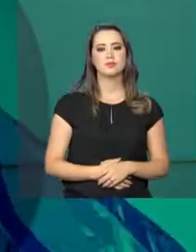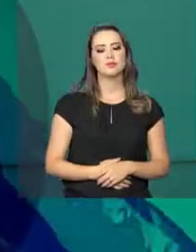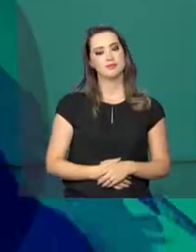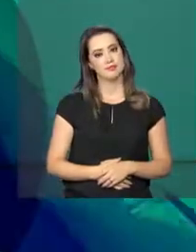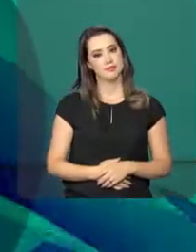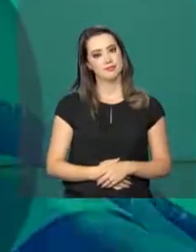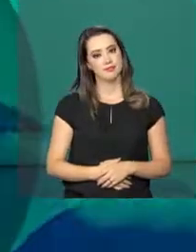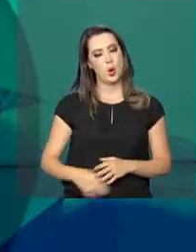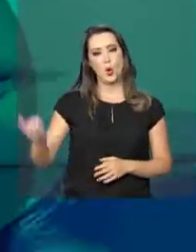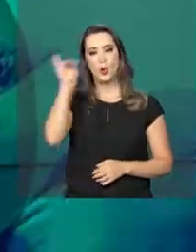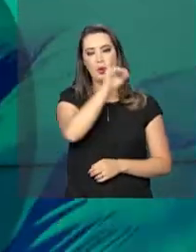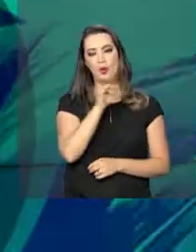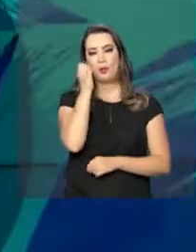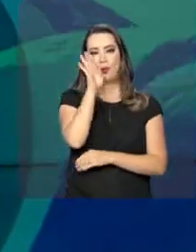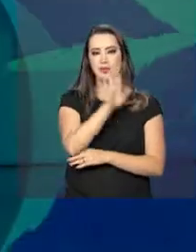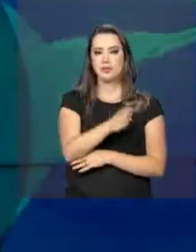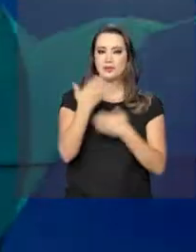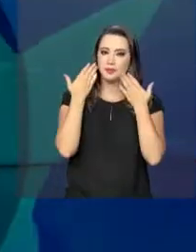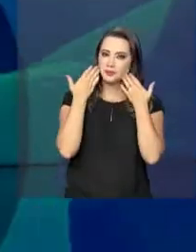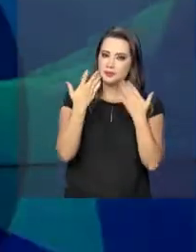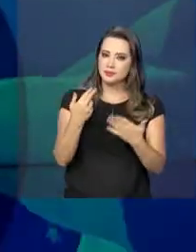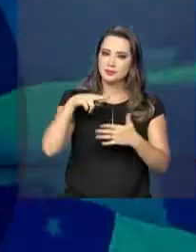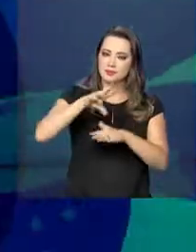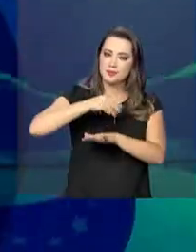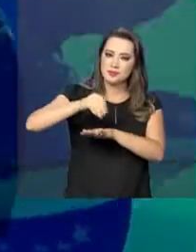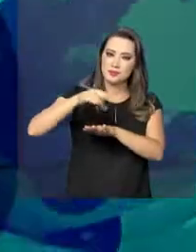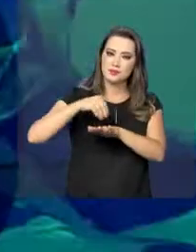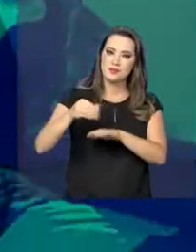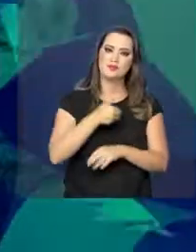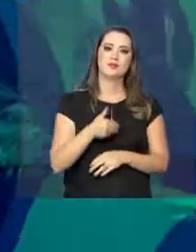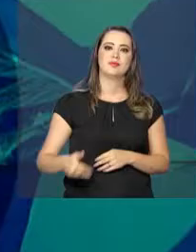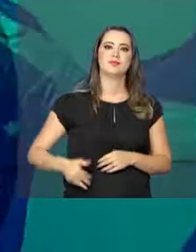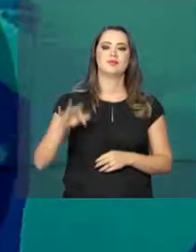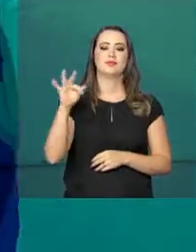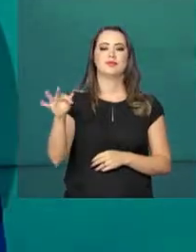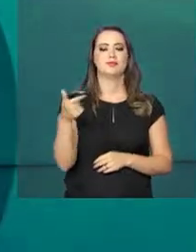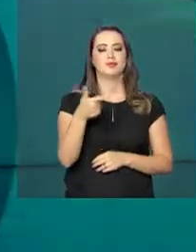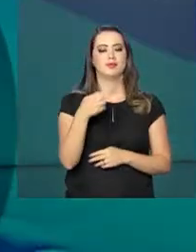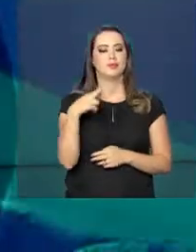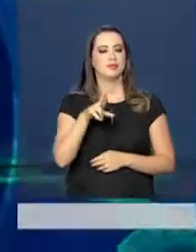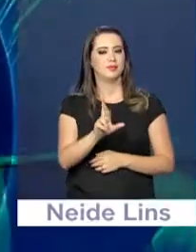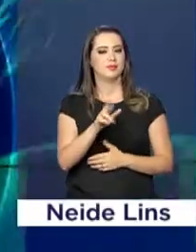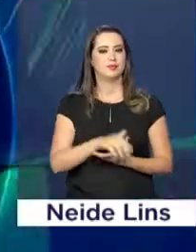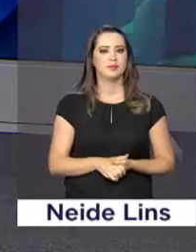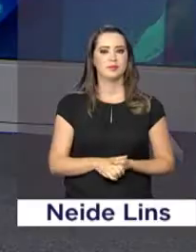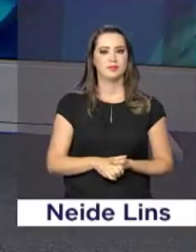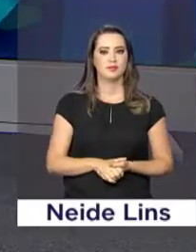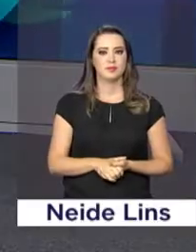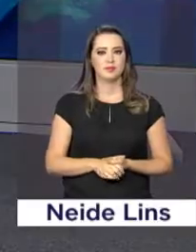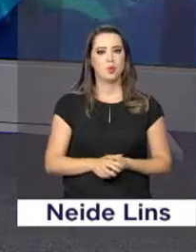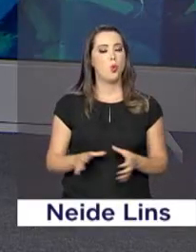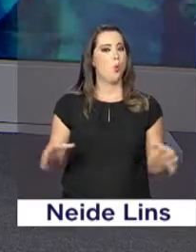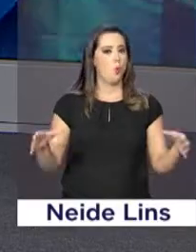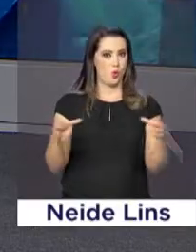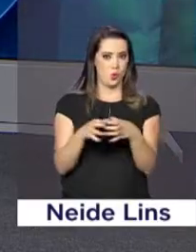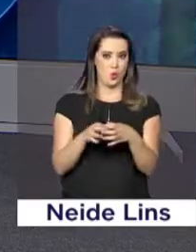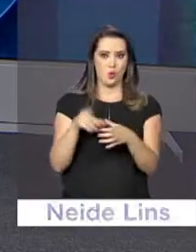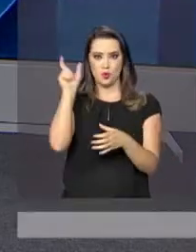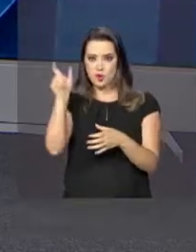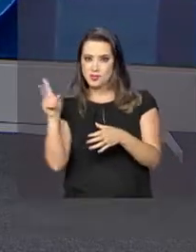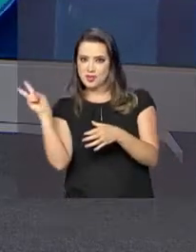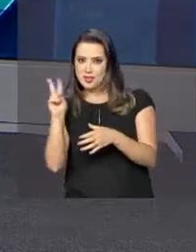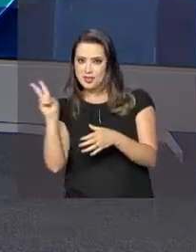Olá, boa tarde. Voltamos com as notícias do Governo Federal em mais uma edição do Repórter NBR. Mais um grupo de